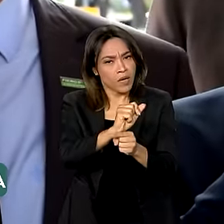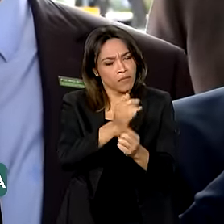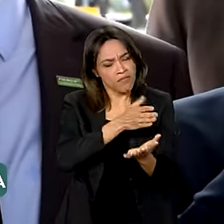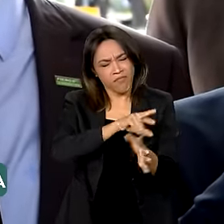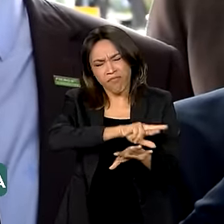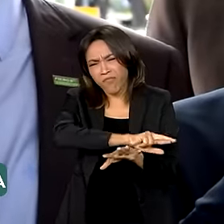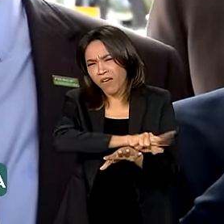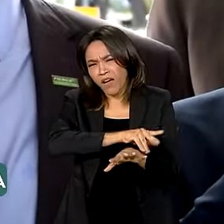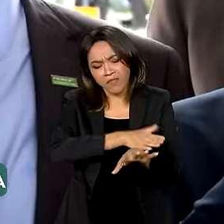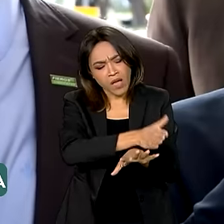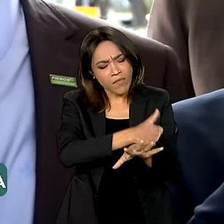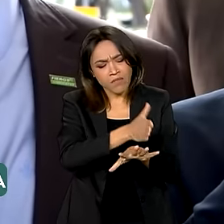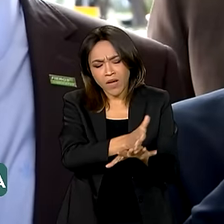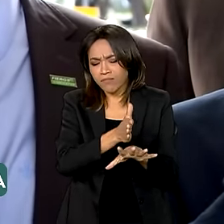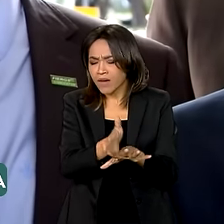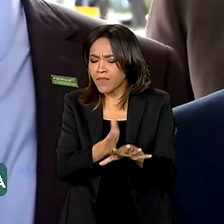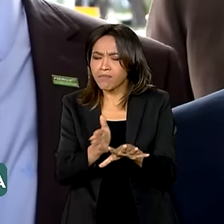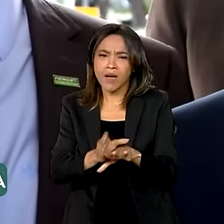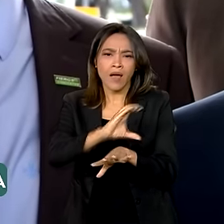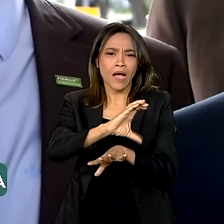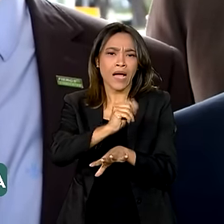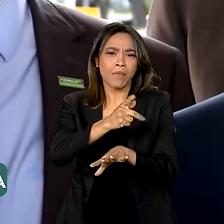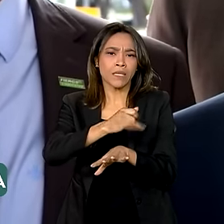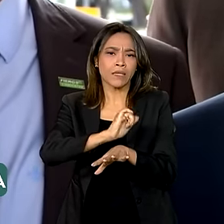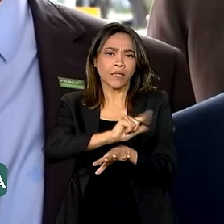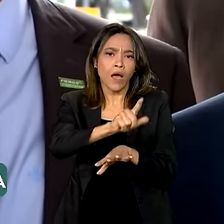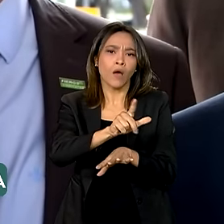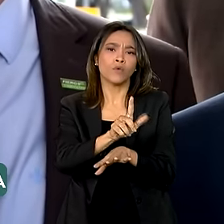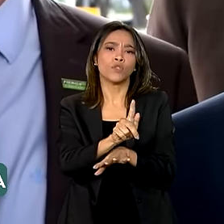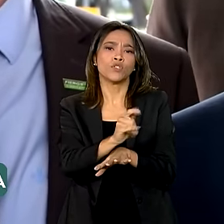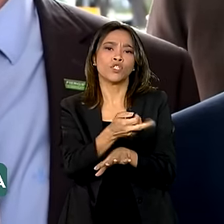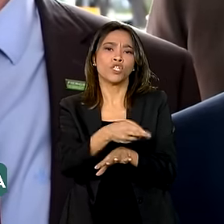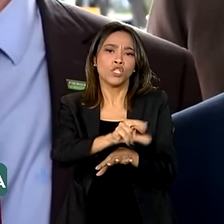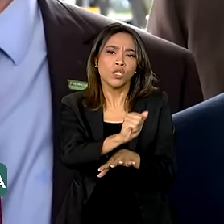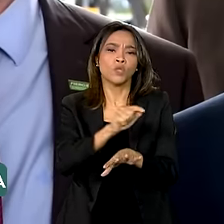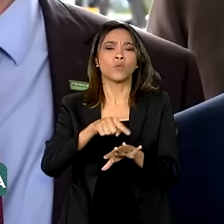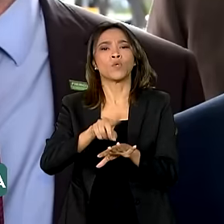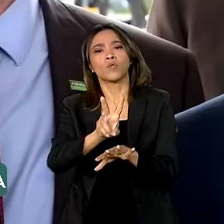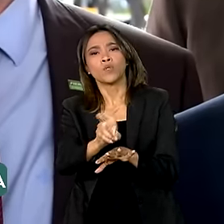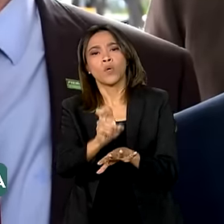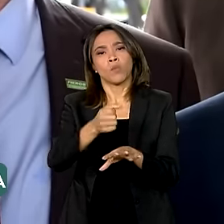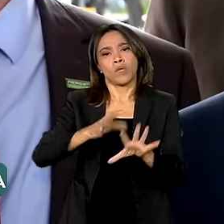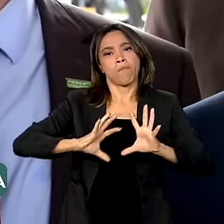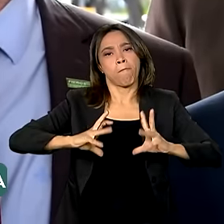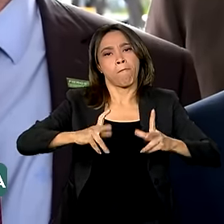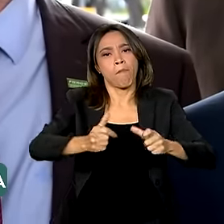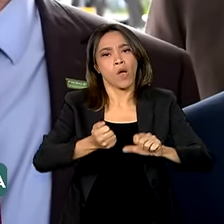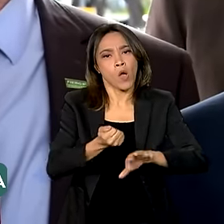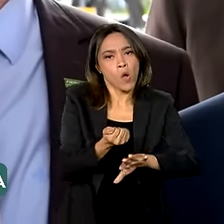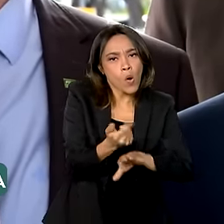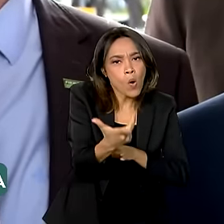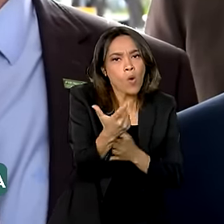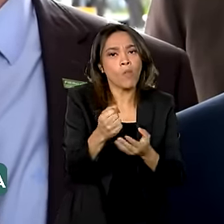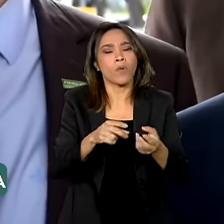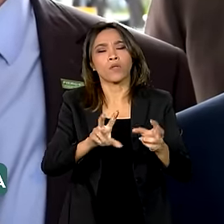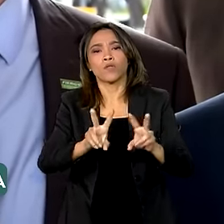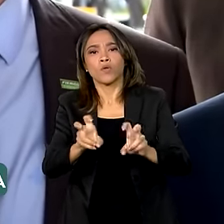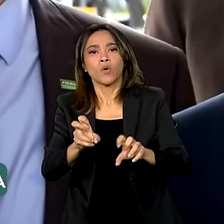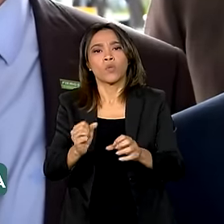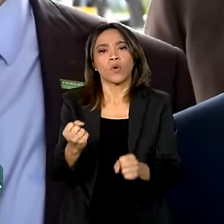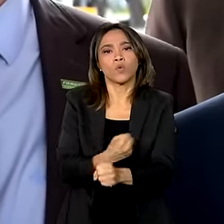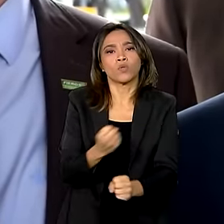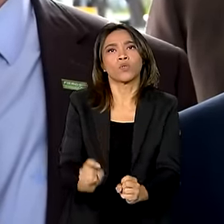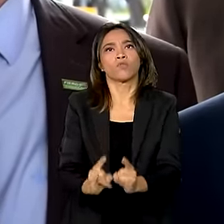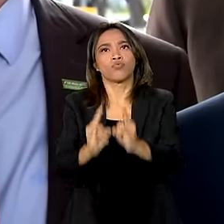desde capital de giro, recomposição de máquinas, equipamentos, prédios, enfim,